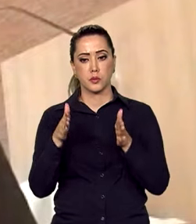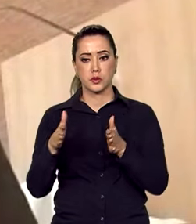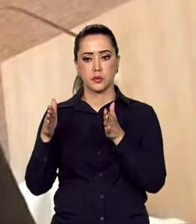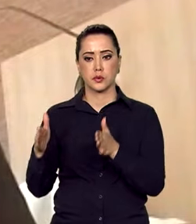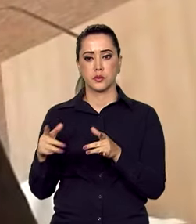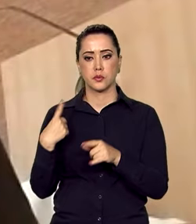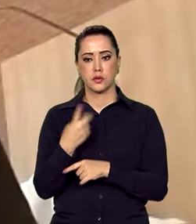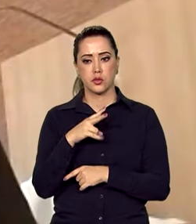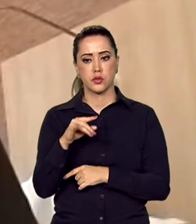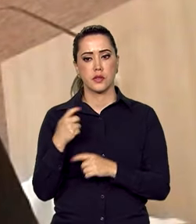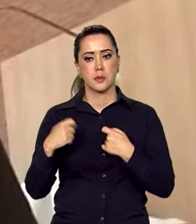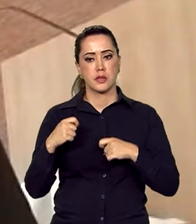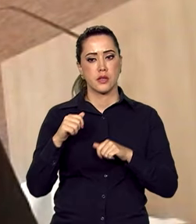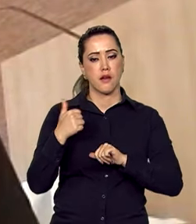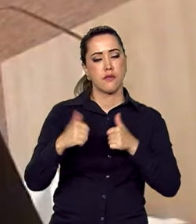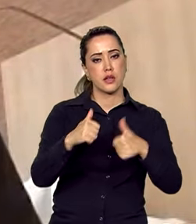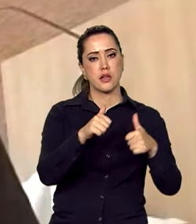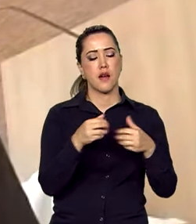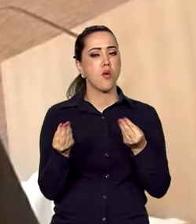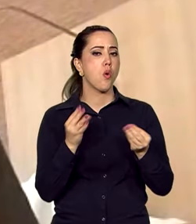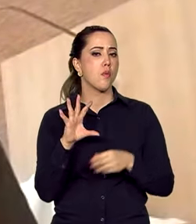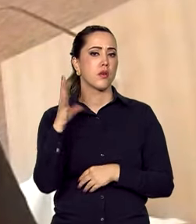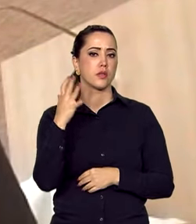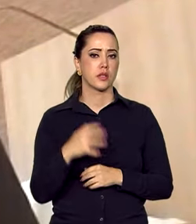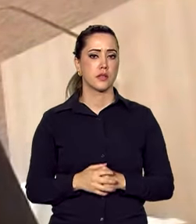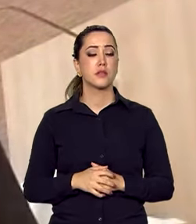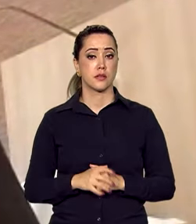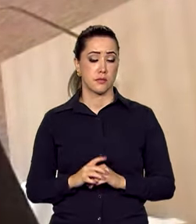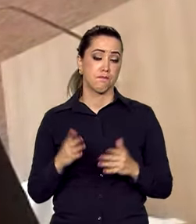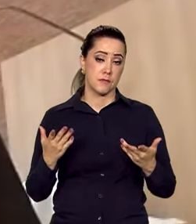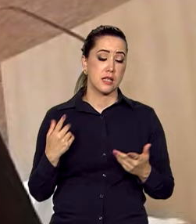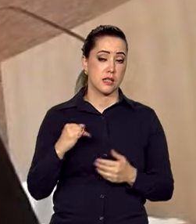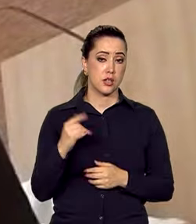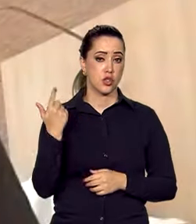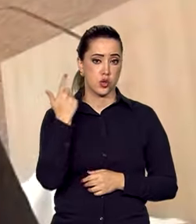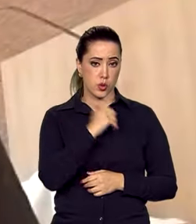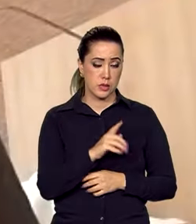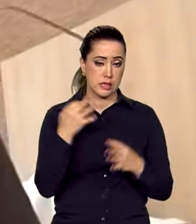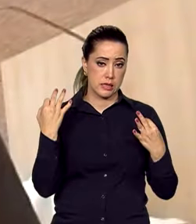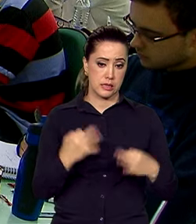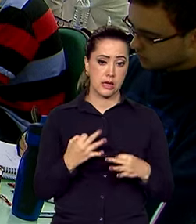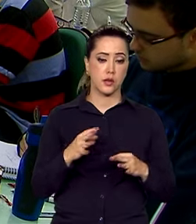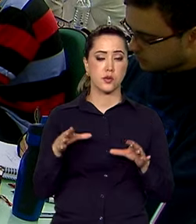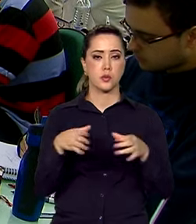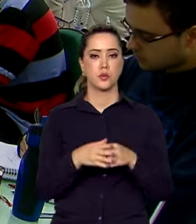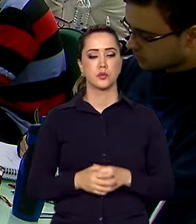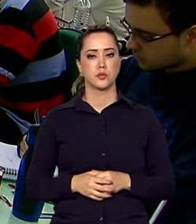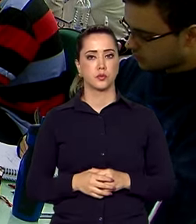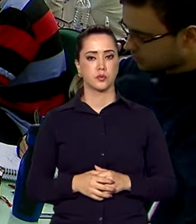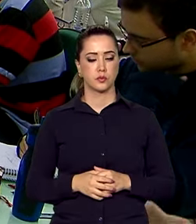então a gente vai ter que verificar como que isso se dá, se a gente vai conseguir atingir realmente esse público. Os